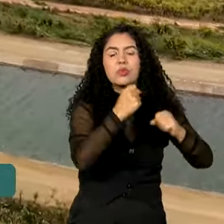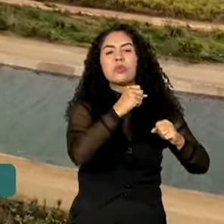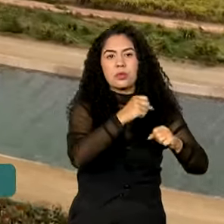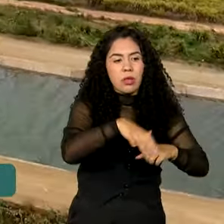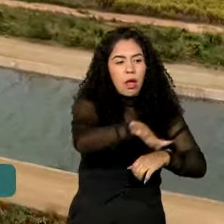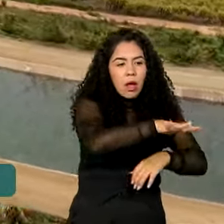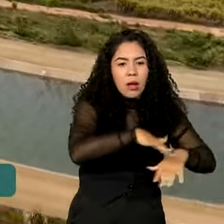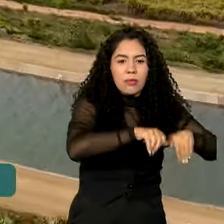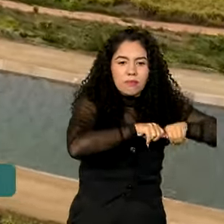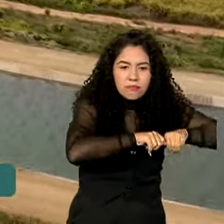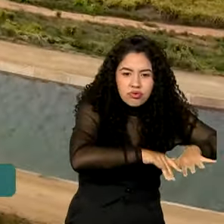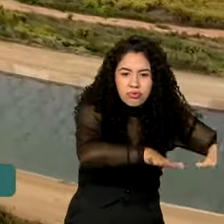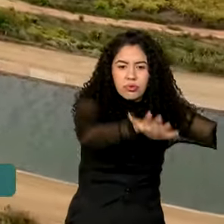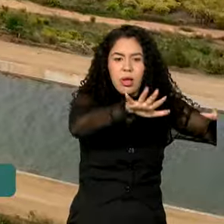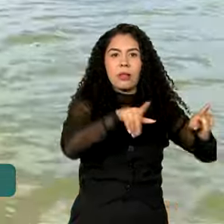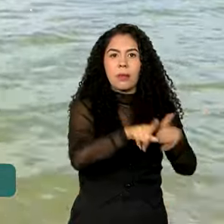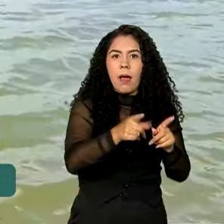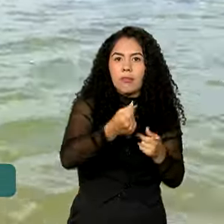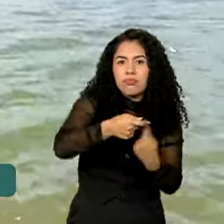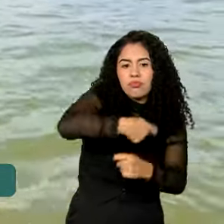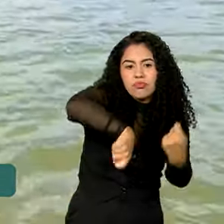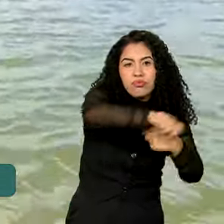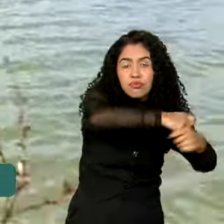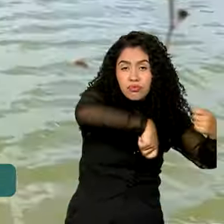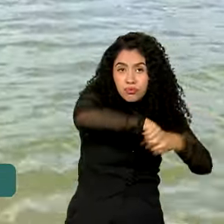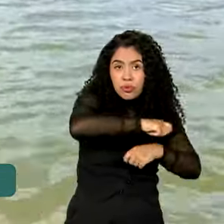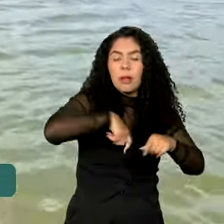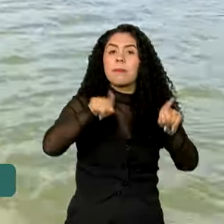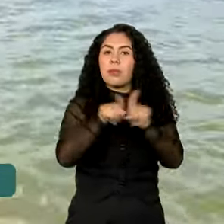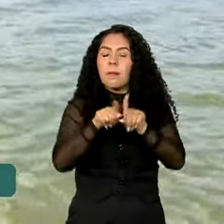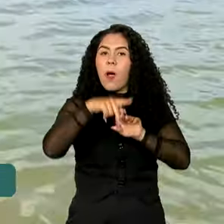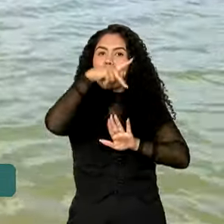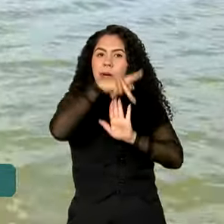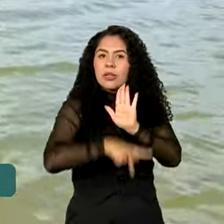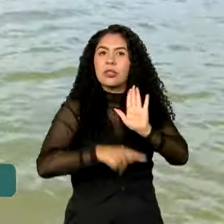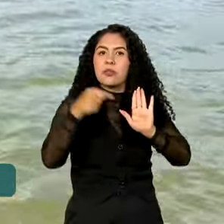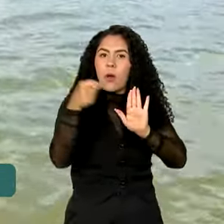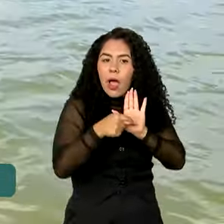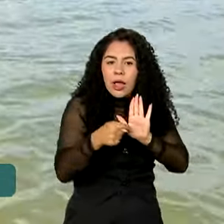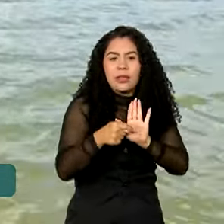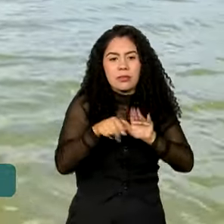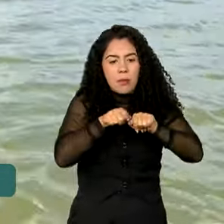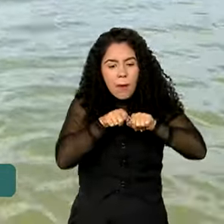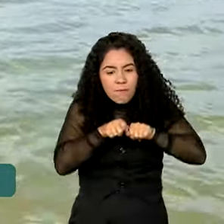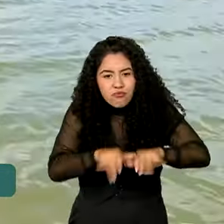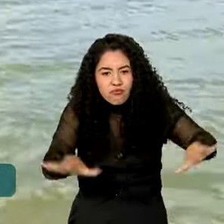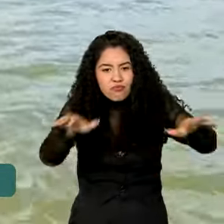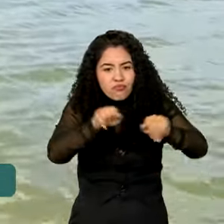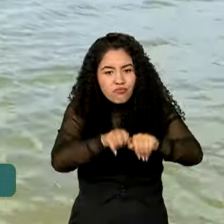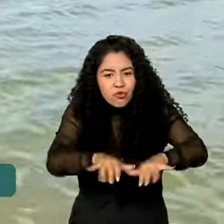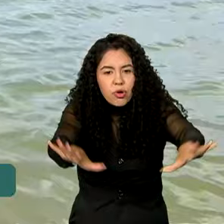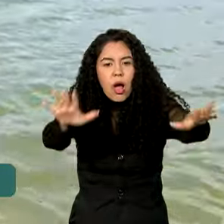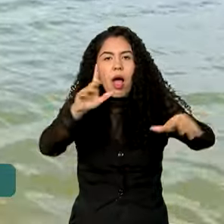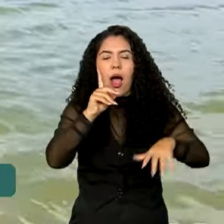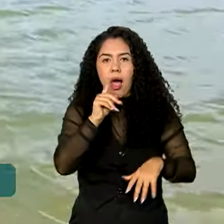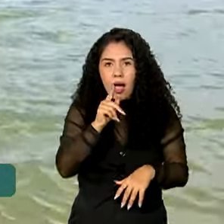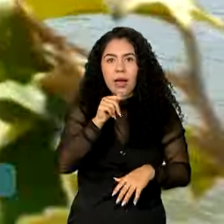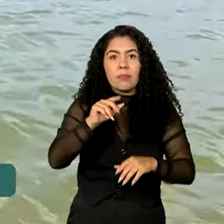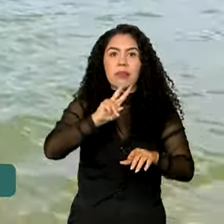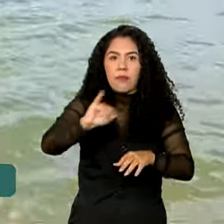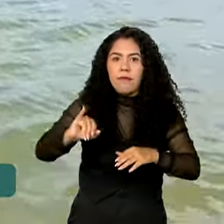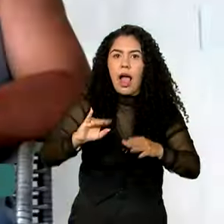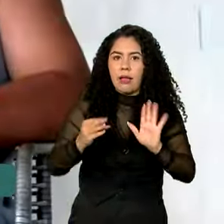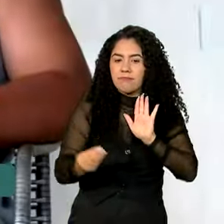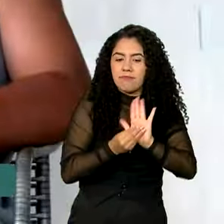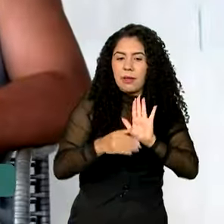na área de influência do empreendimento, além de projetos de irrigação a serem implantados ao longo do seu